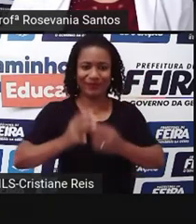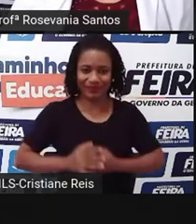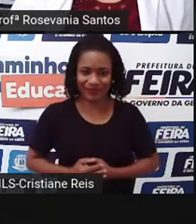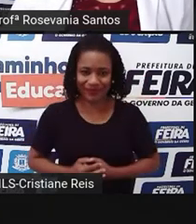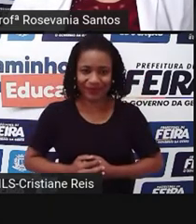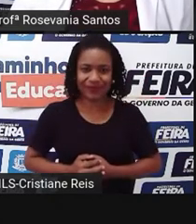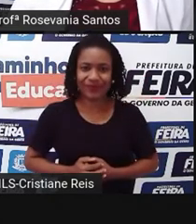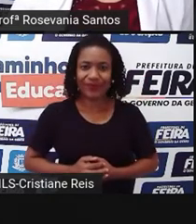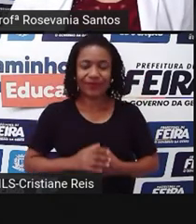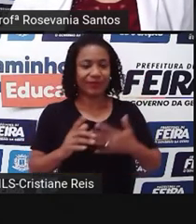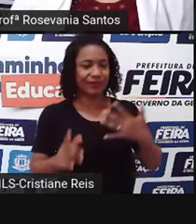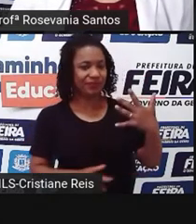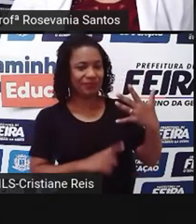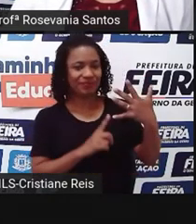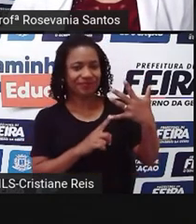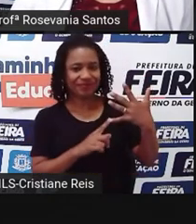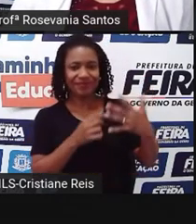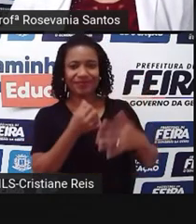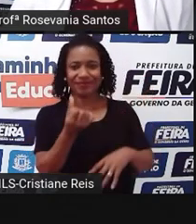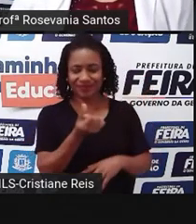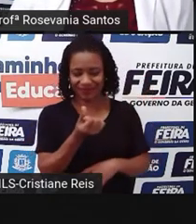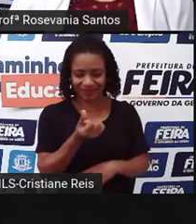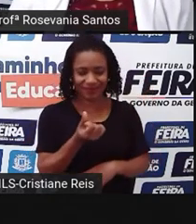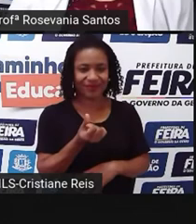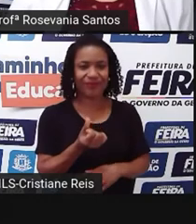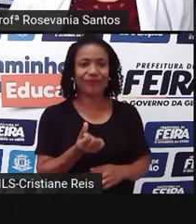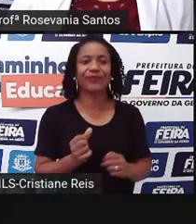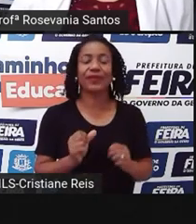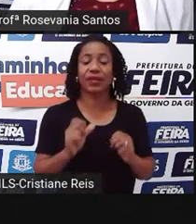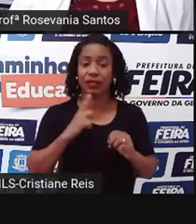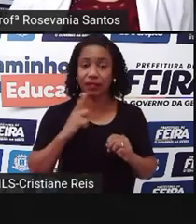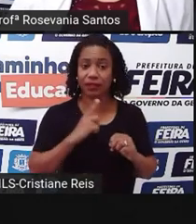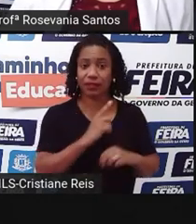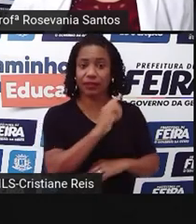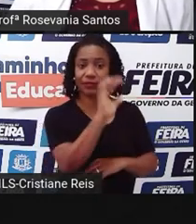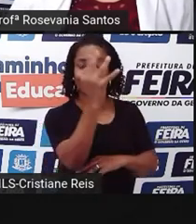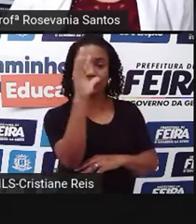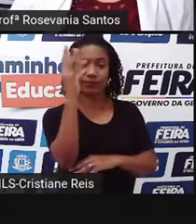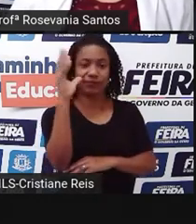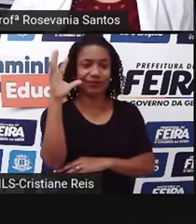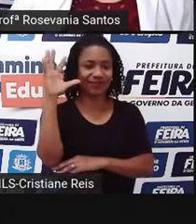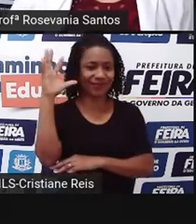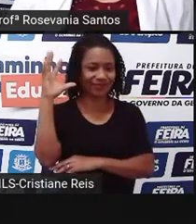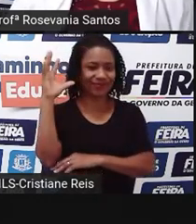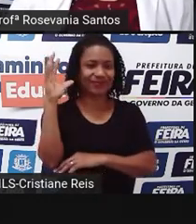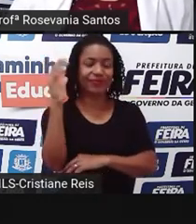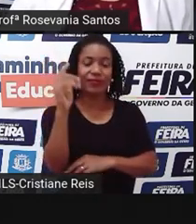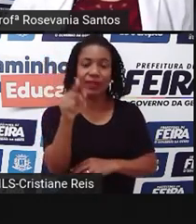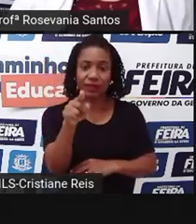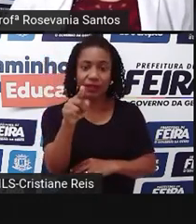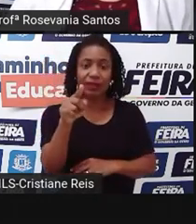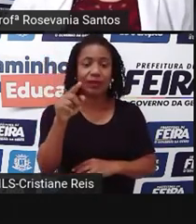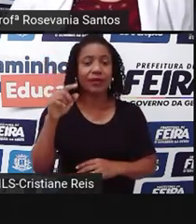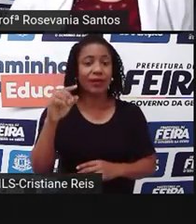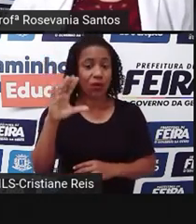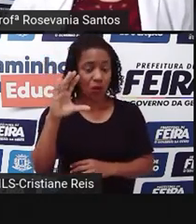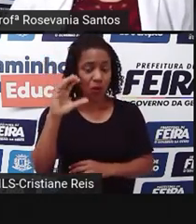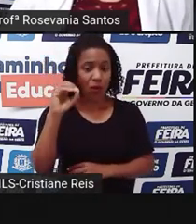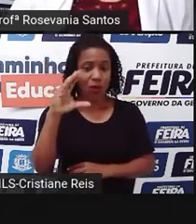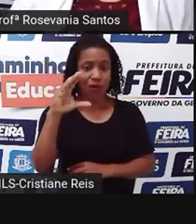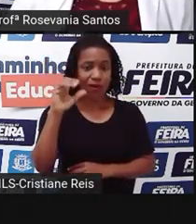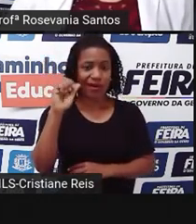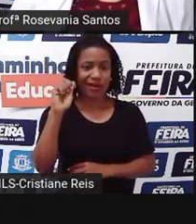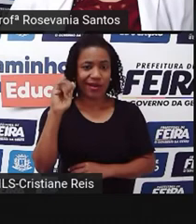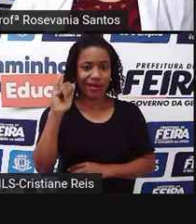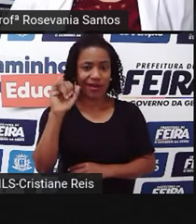Mata dos Cocais, aqui tem a localizaçãozinha dela, né, pega um pedacinho, né, da região nordeste também, né,